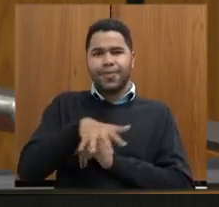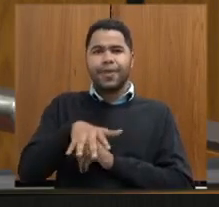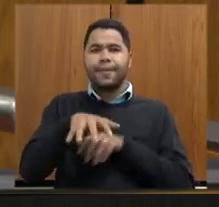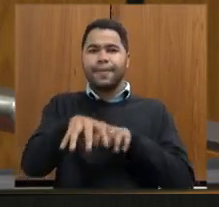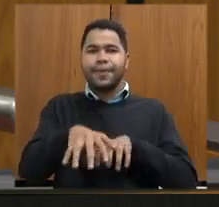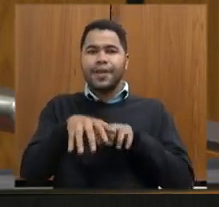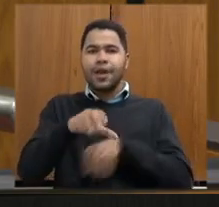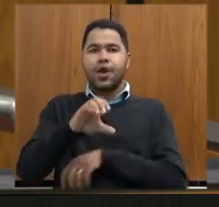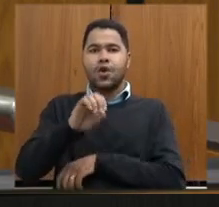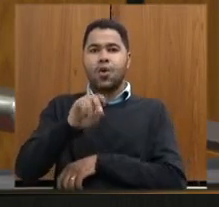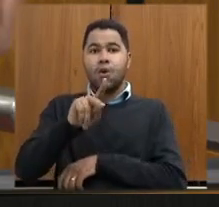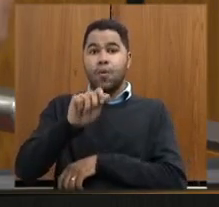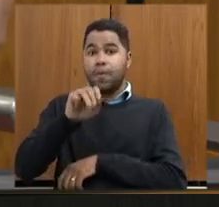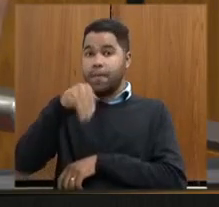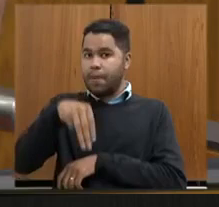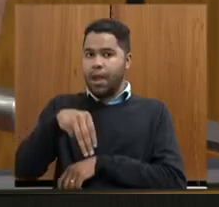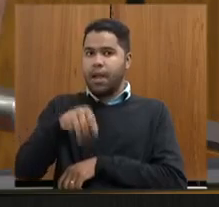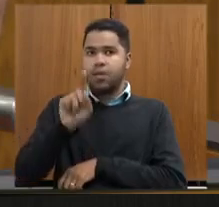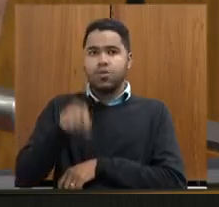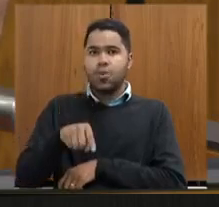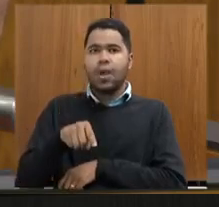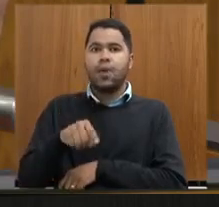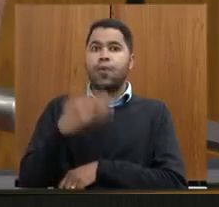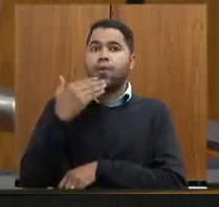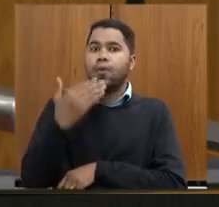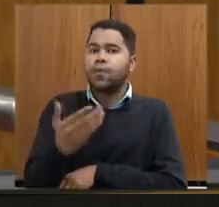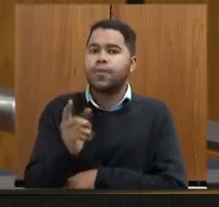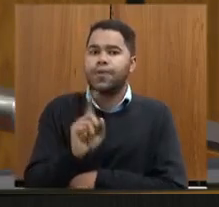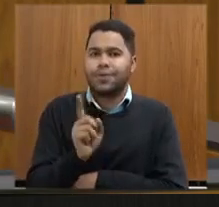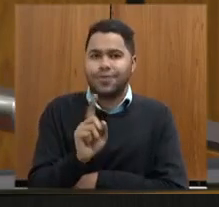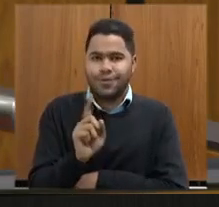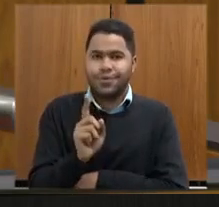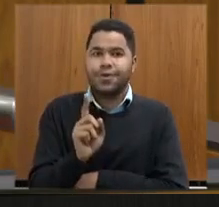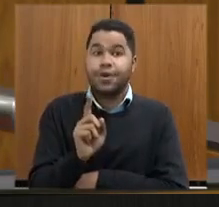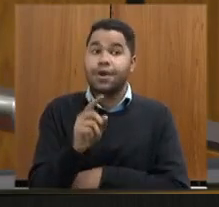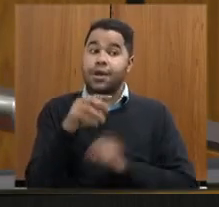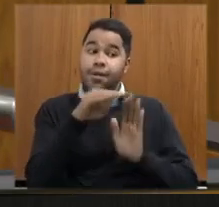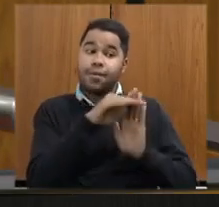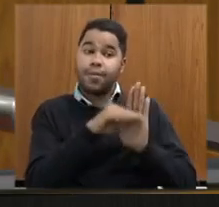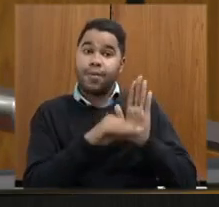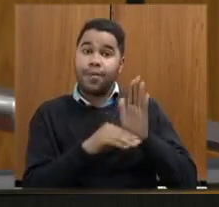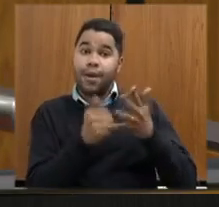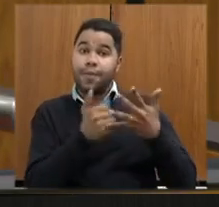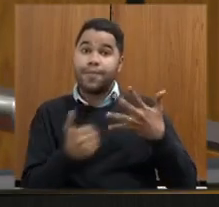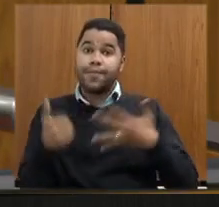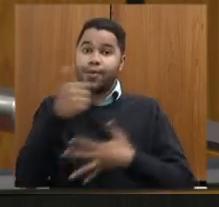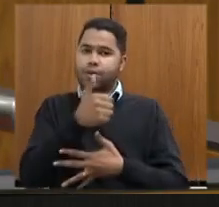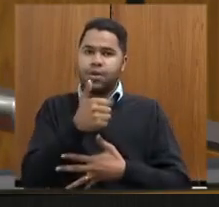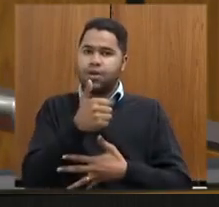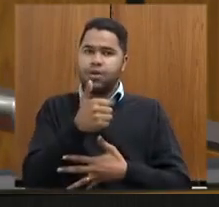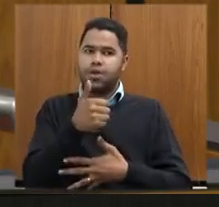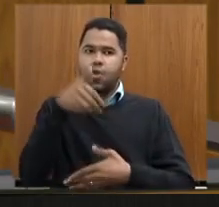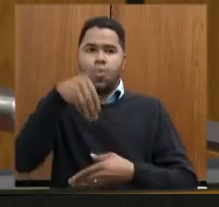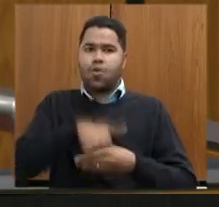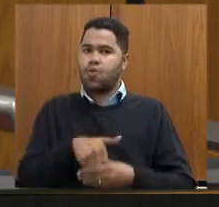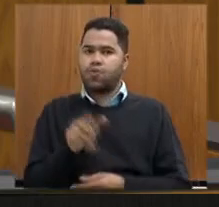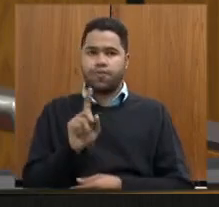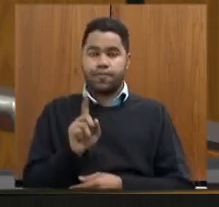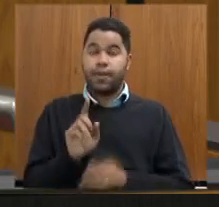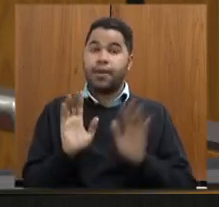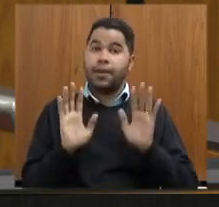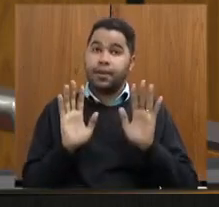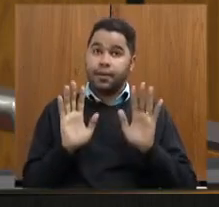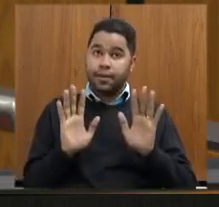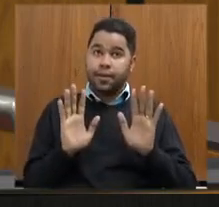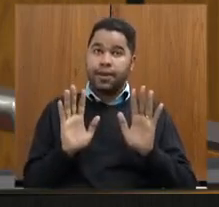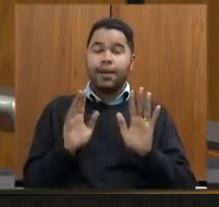não foi aquilo que originalmente foi pedido e que estava com o pedido de prioridade votado não foi o que a votação mas